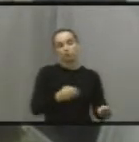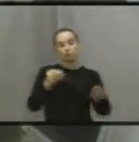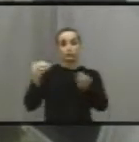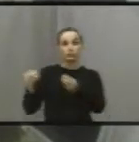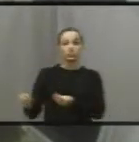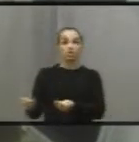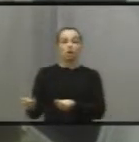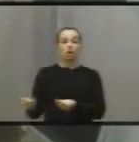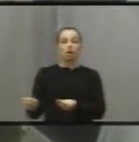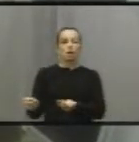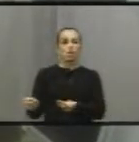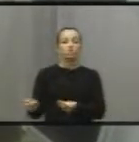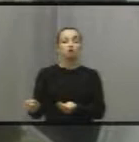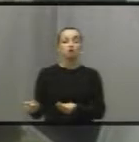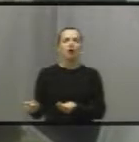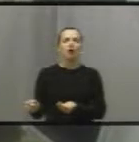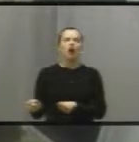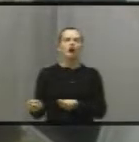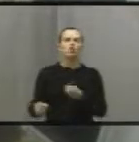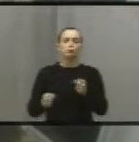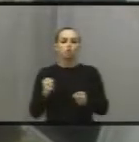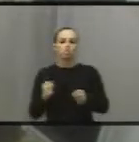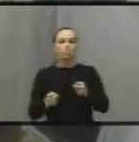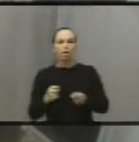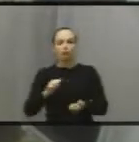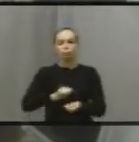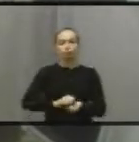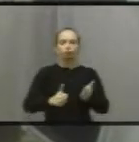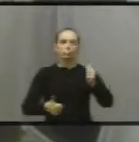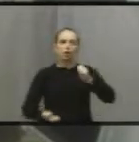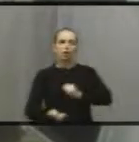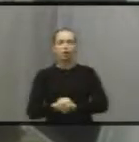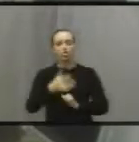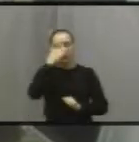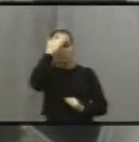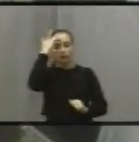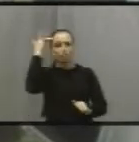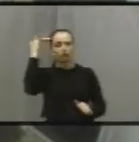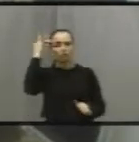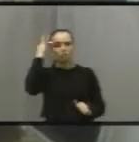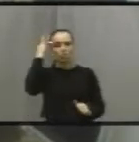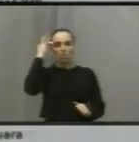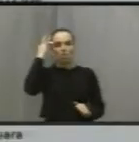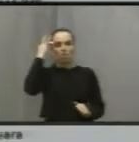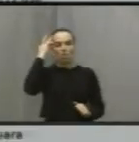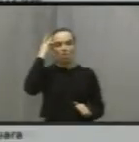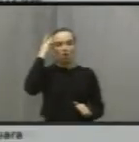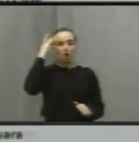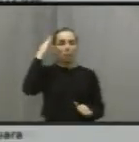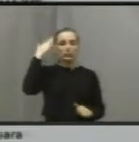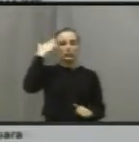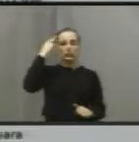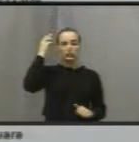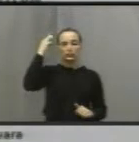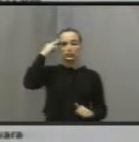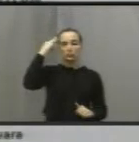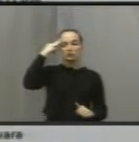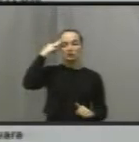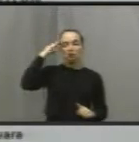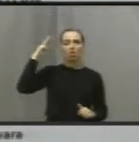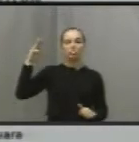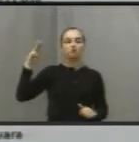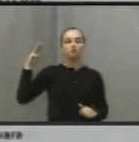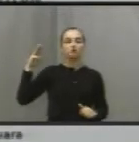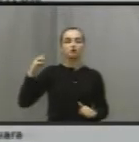adaptado a portadores de paralisia cerebral. Aí o presidente da UNDAE, o William Lee. Próximo. Eu vou